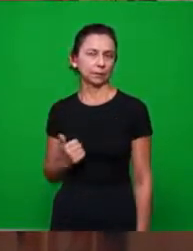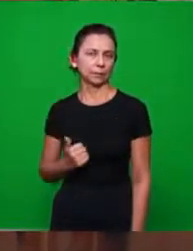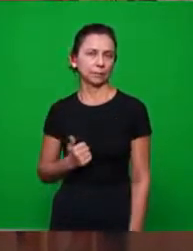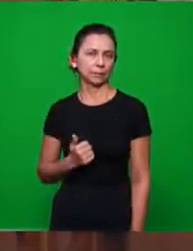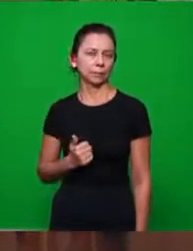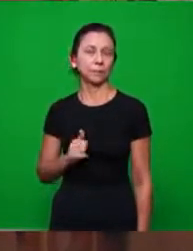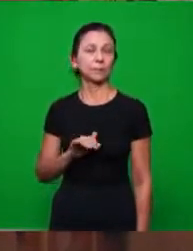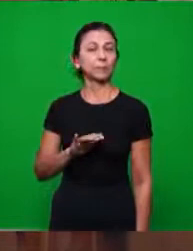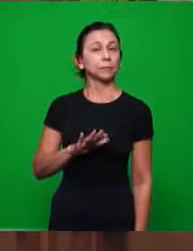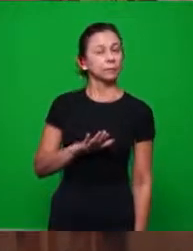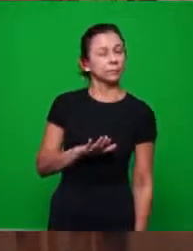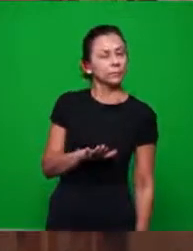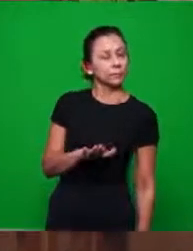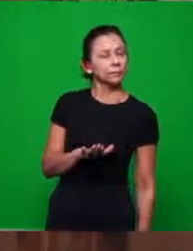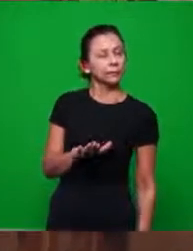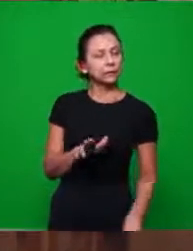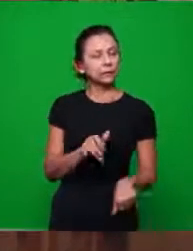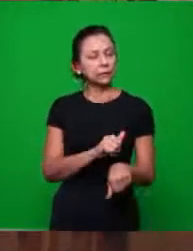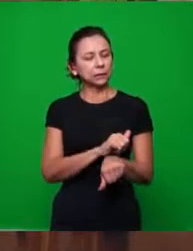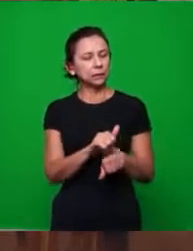mas ele traz de uma forma